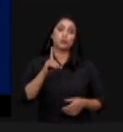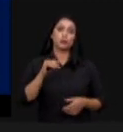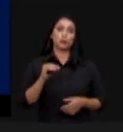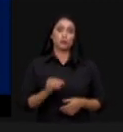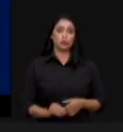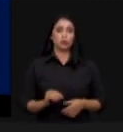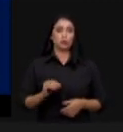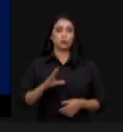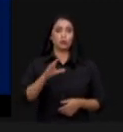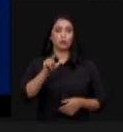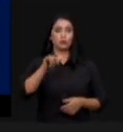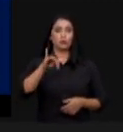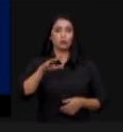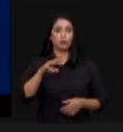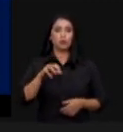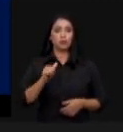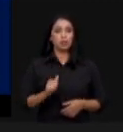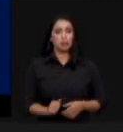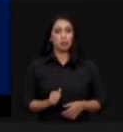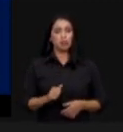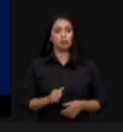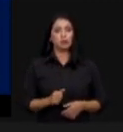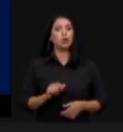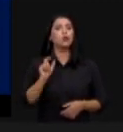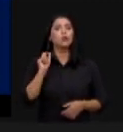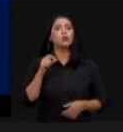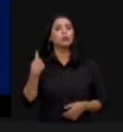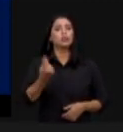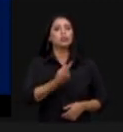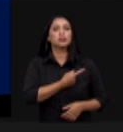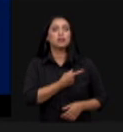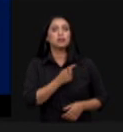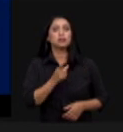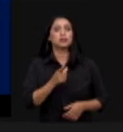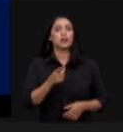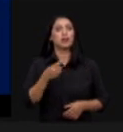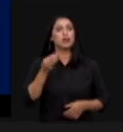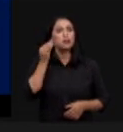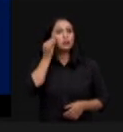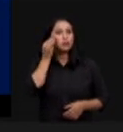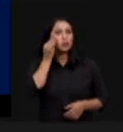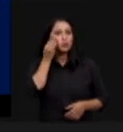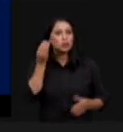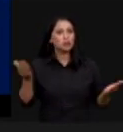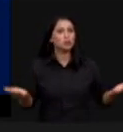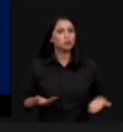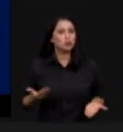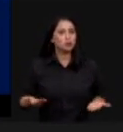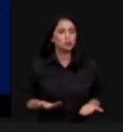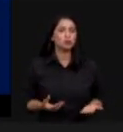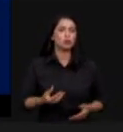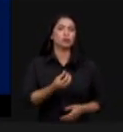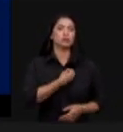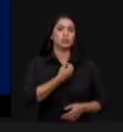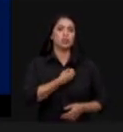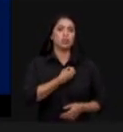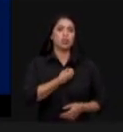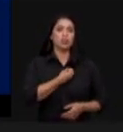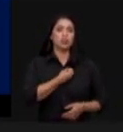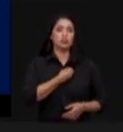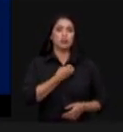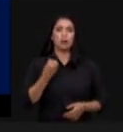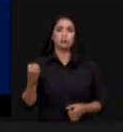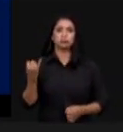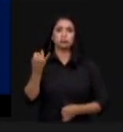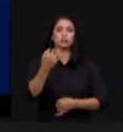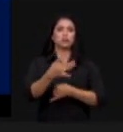aplicação desses recursos, o benefício que nós vemos hoje, na vida real, senhor ministro, vossa excelência, é dado por milhões